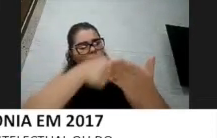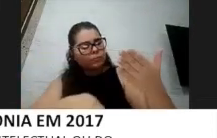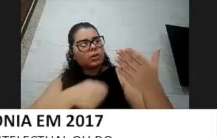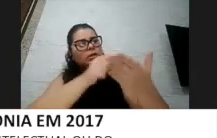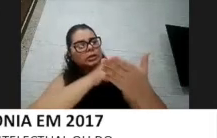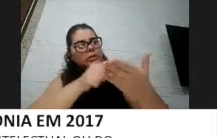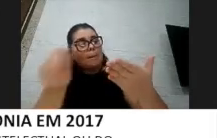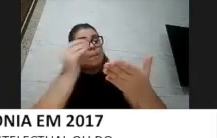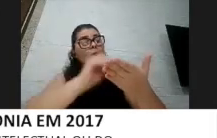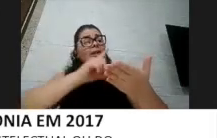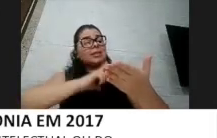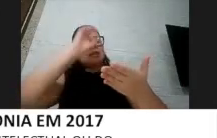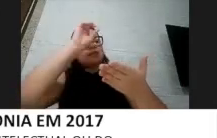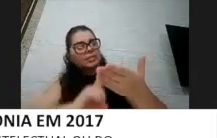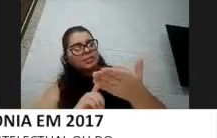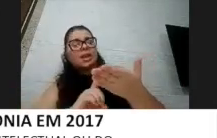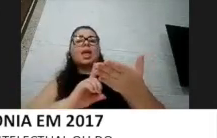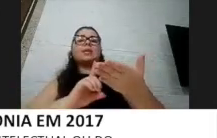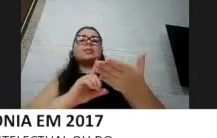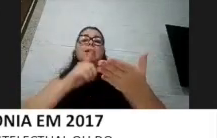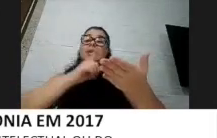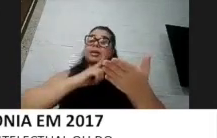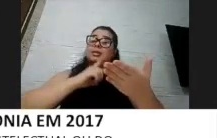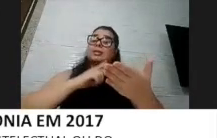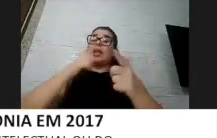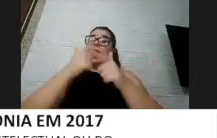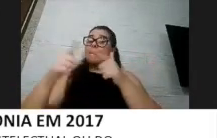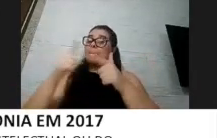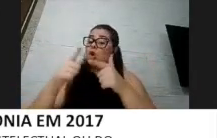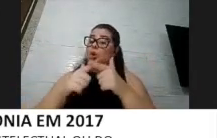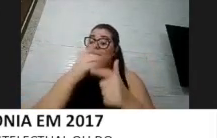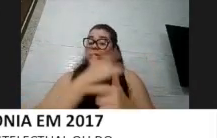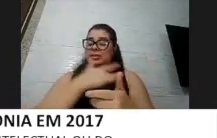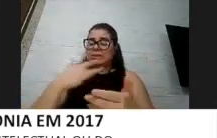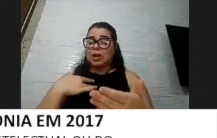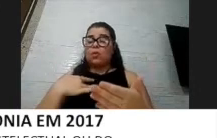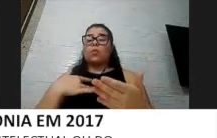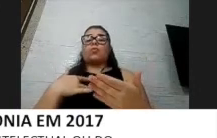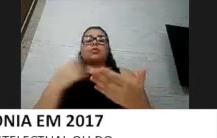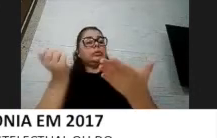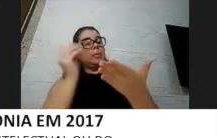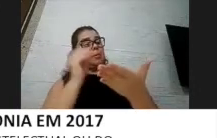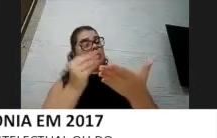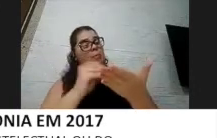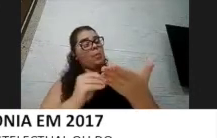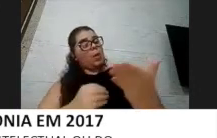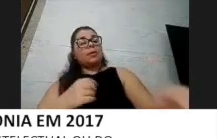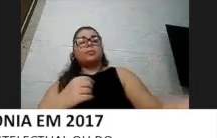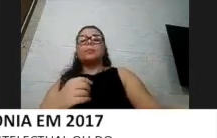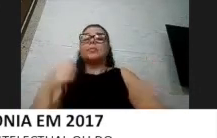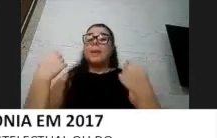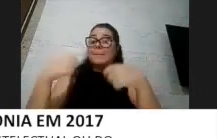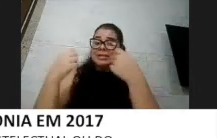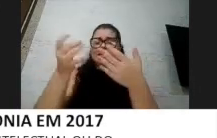deficiência, se tem condições de saúde associadas, a mortalidade, se a mortalidade foi realmente decorrente da COVID